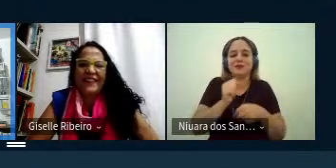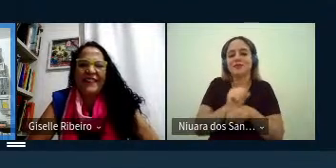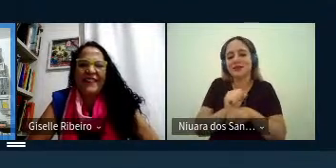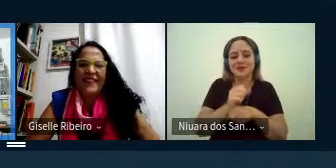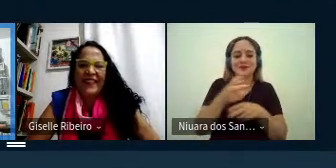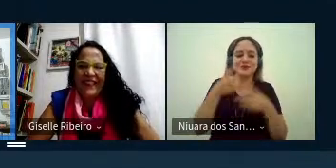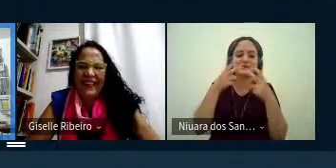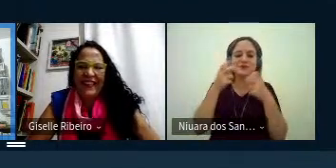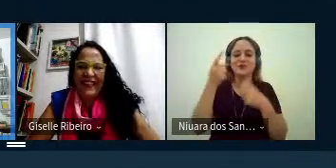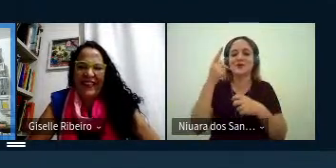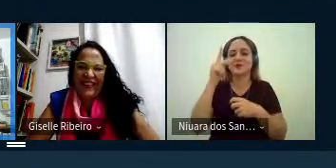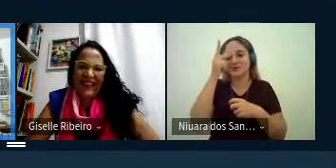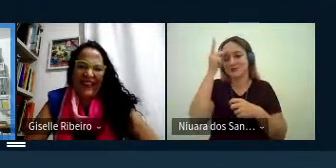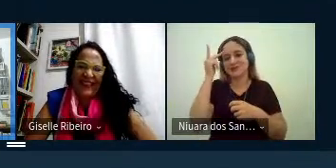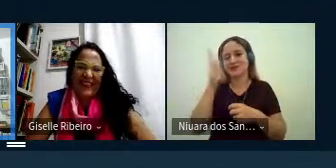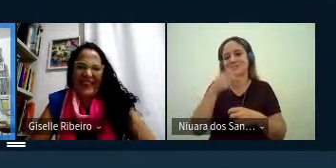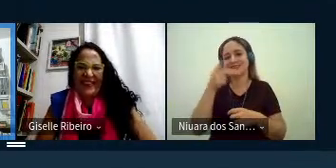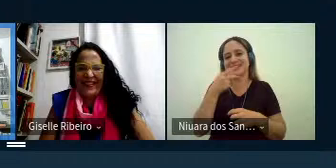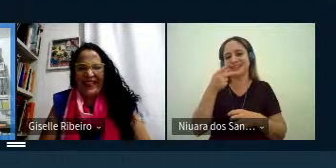falantes da língua